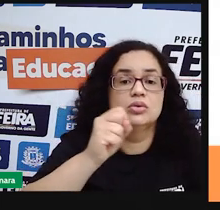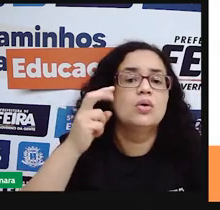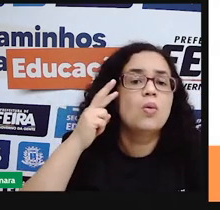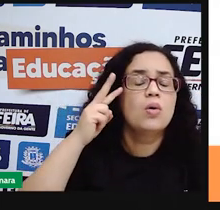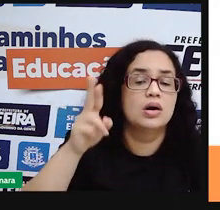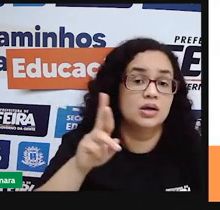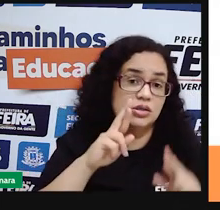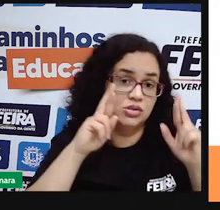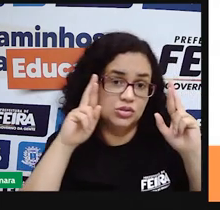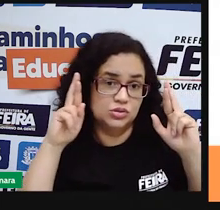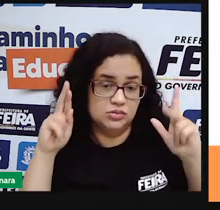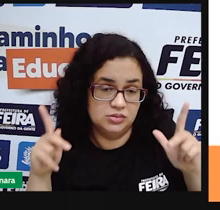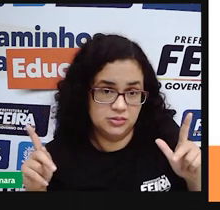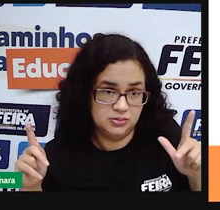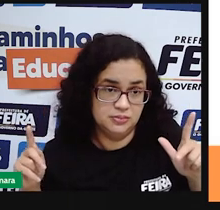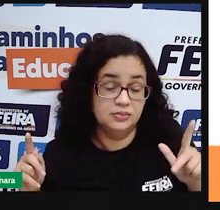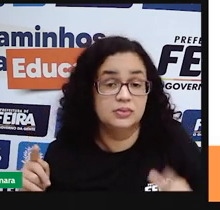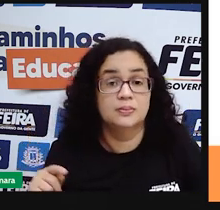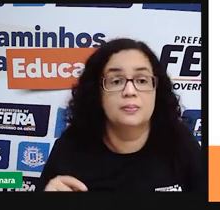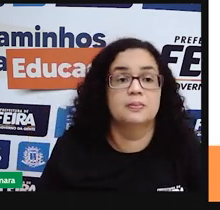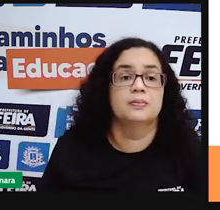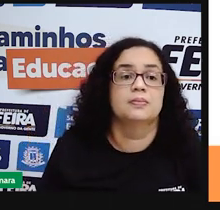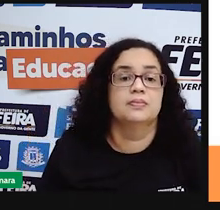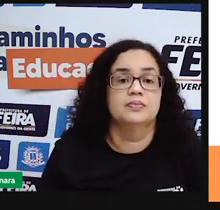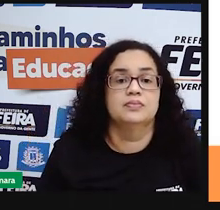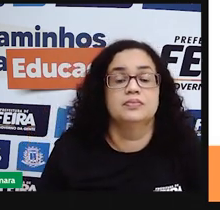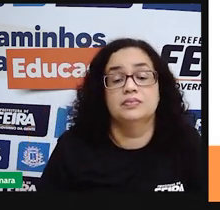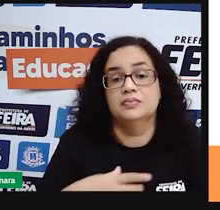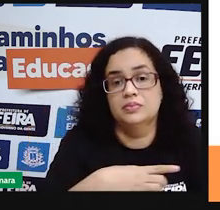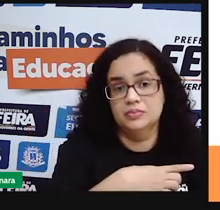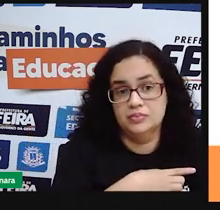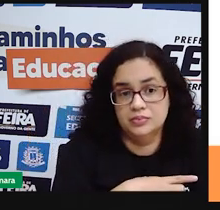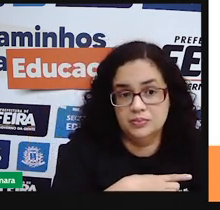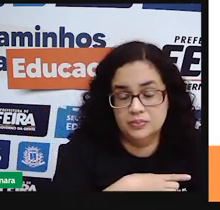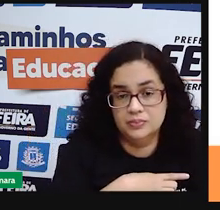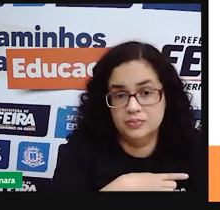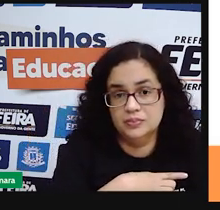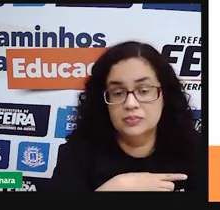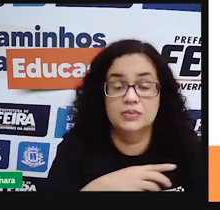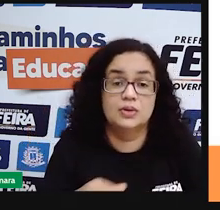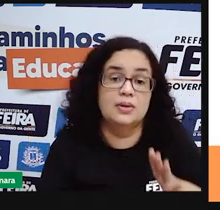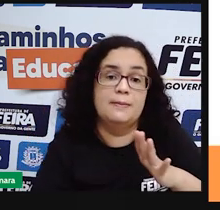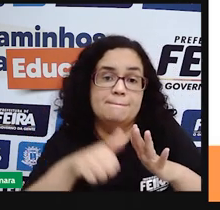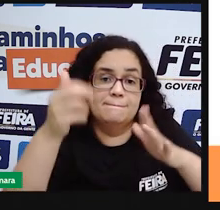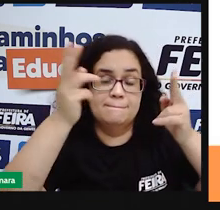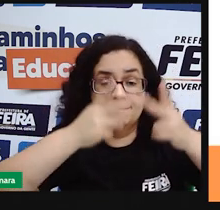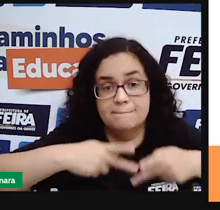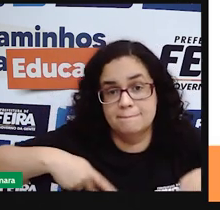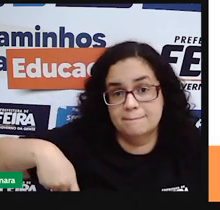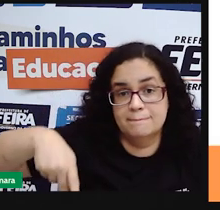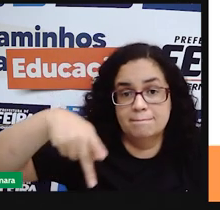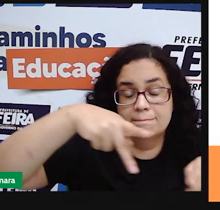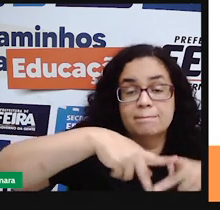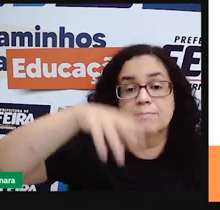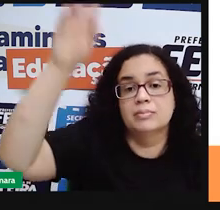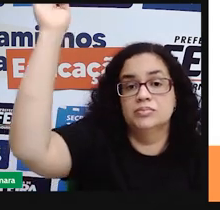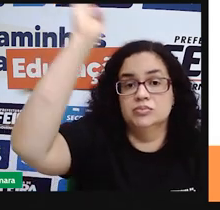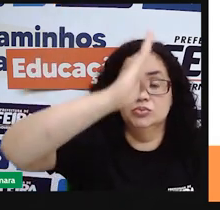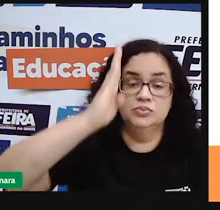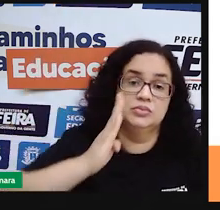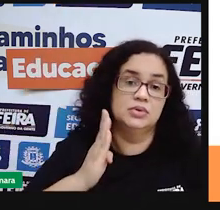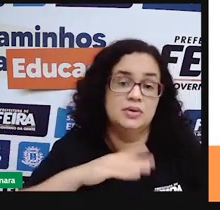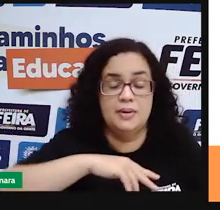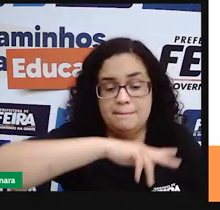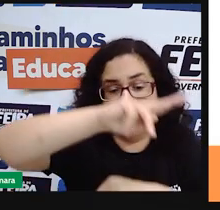povo tão rico e tão merecedor de cuidado por ser os primeiros povos né do Brasil as primeiras pessoas